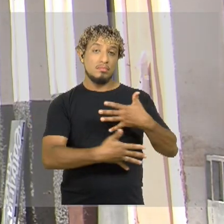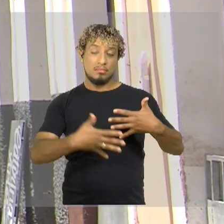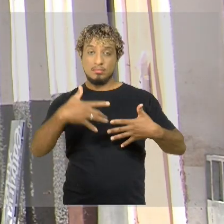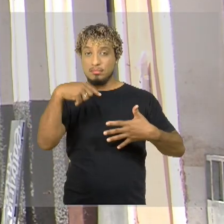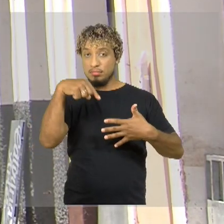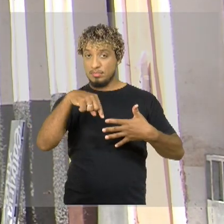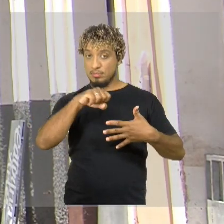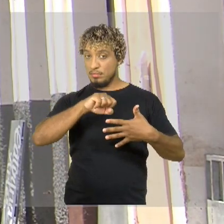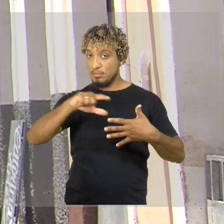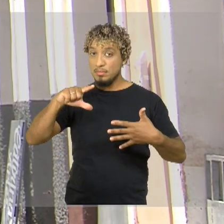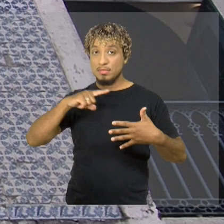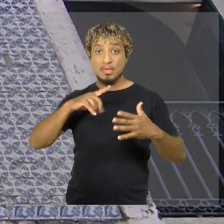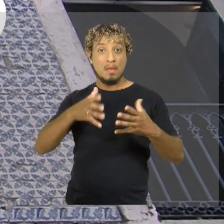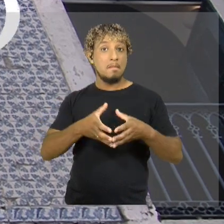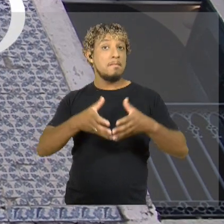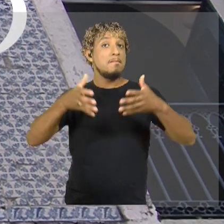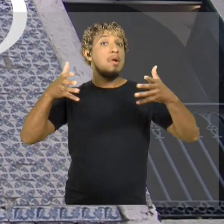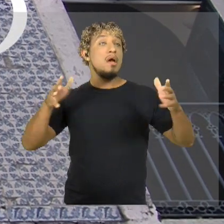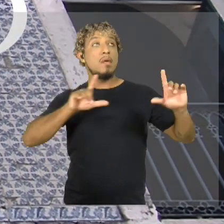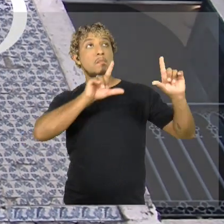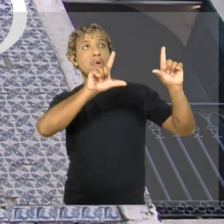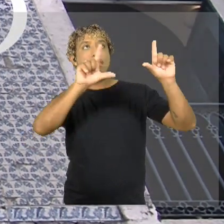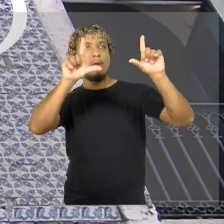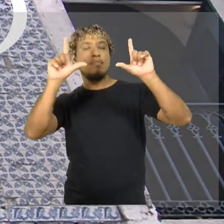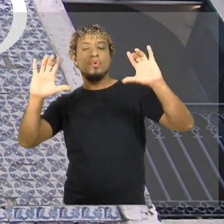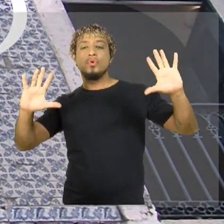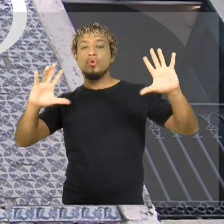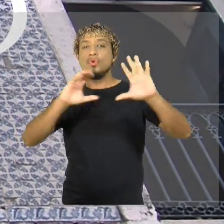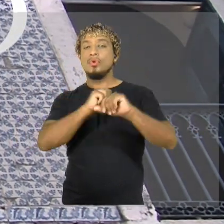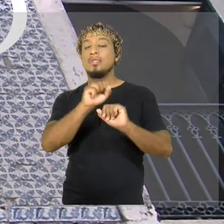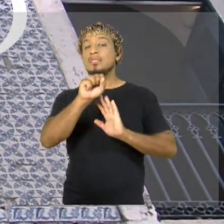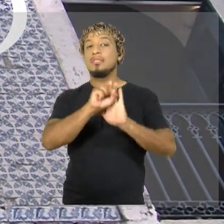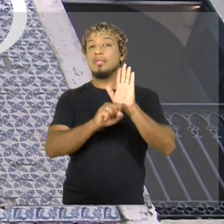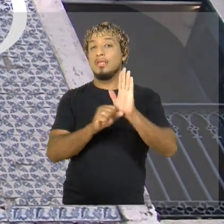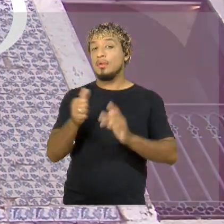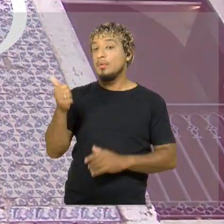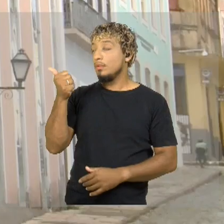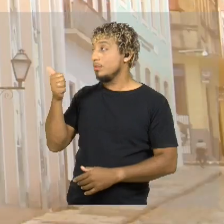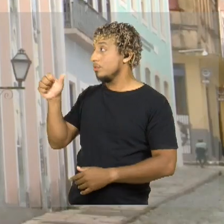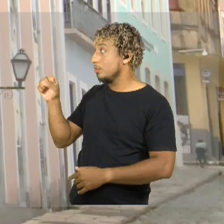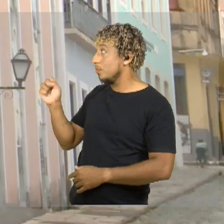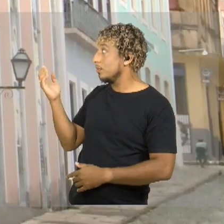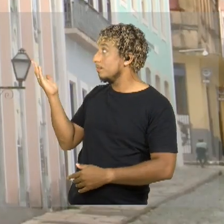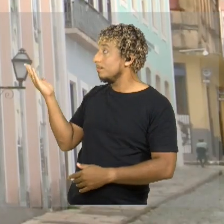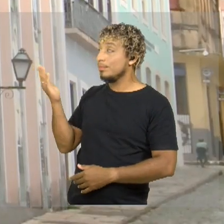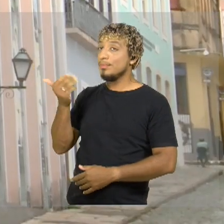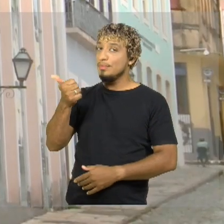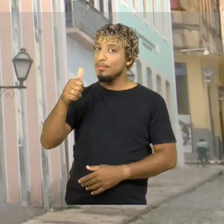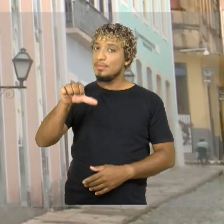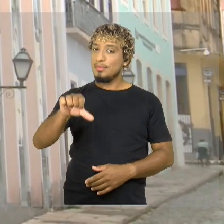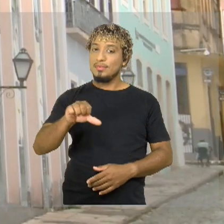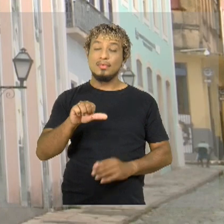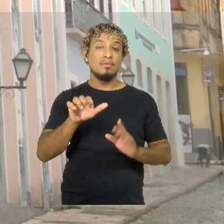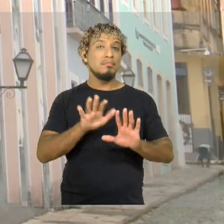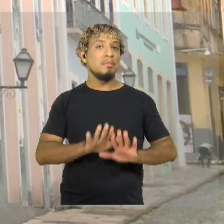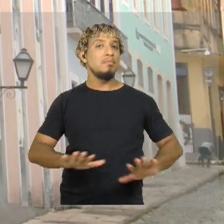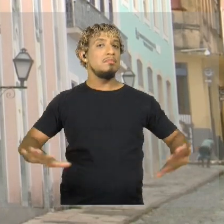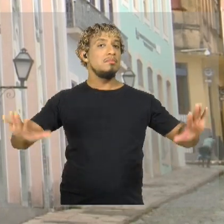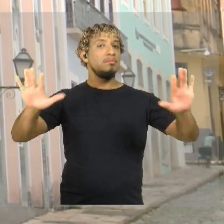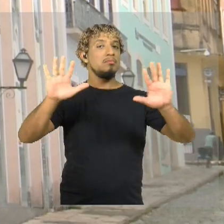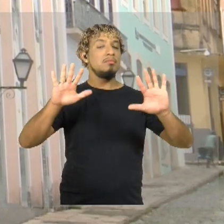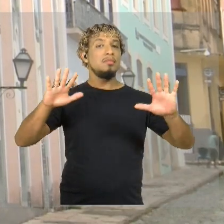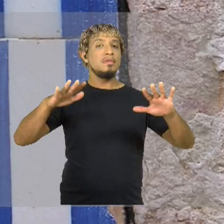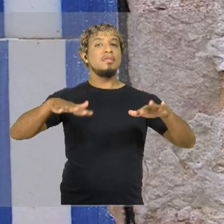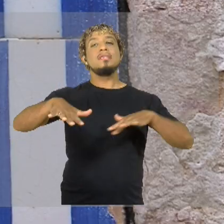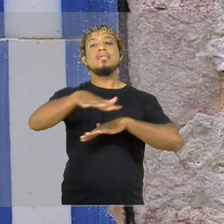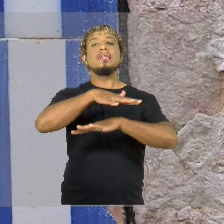Luís possui o maior aglomerado urbano de azulejos dos séculos XVIII e XIX, decoração desse belo centro histórico